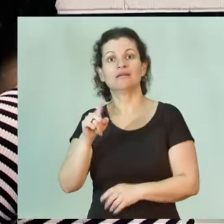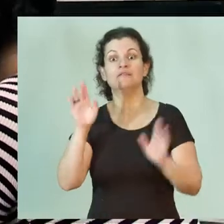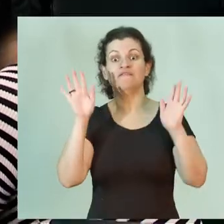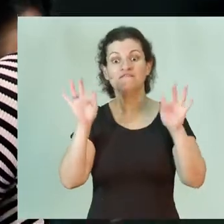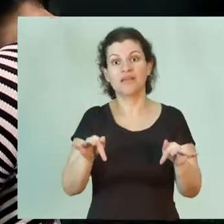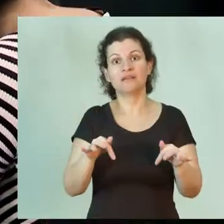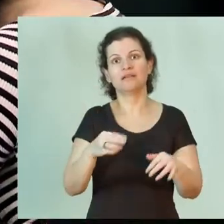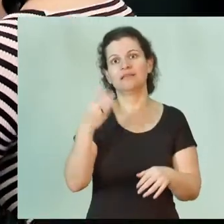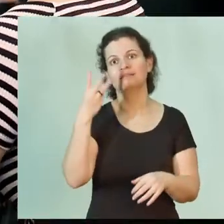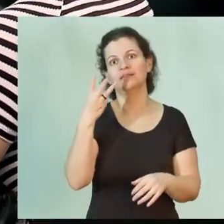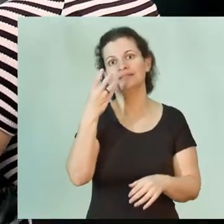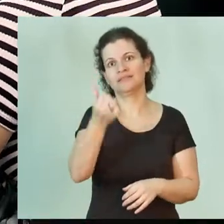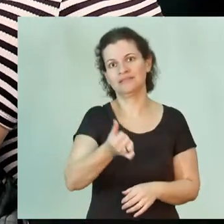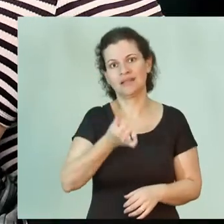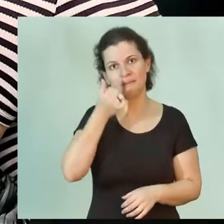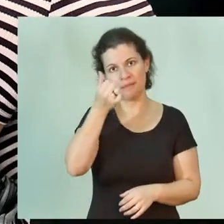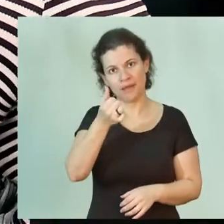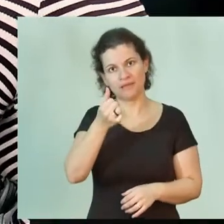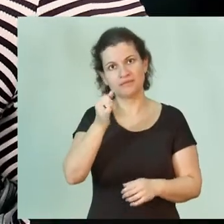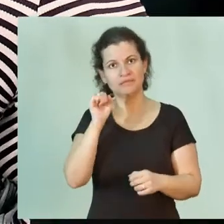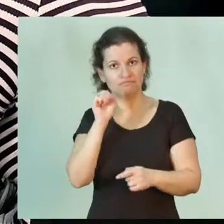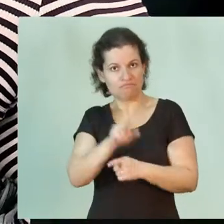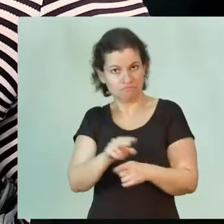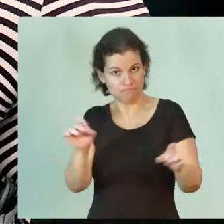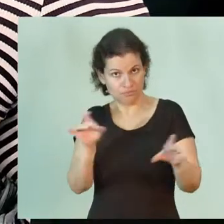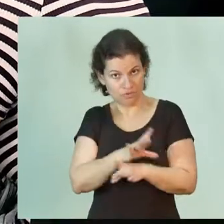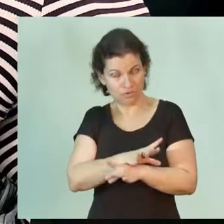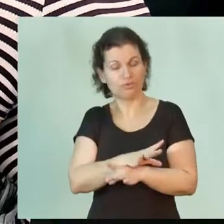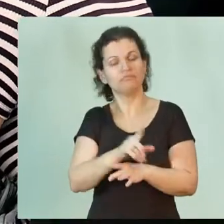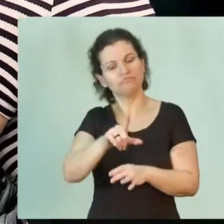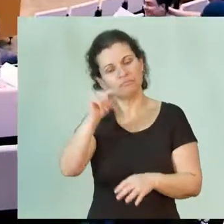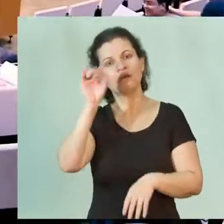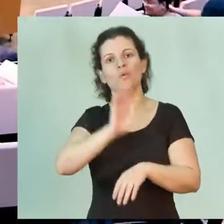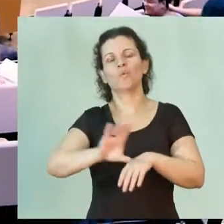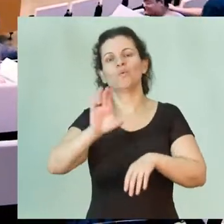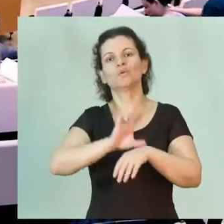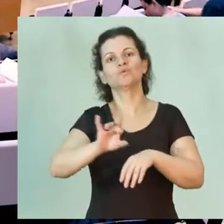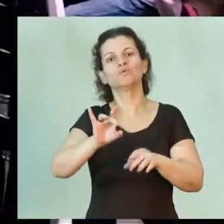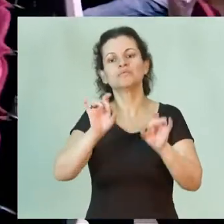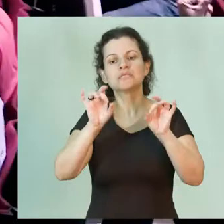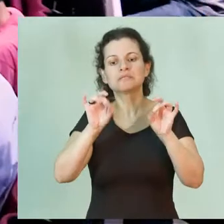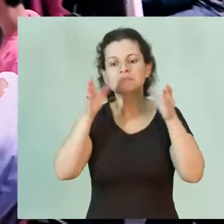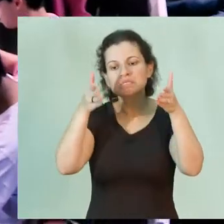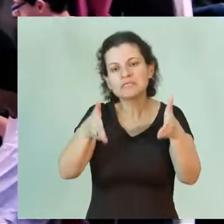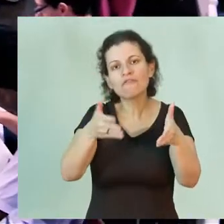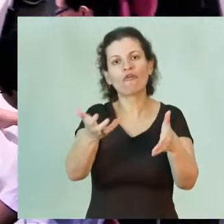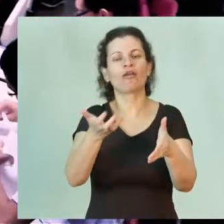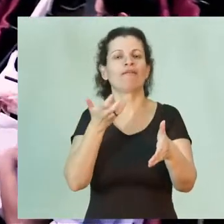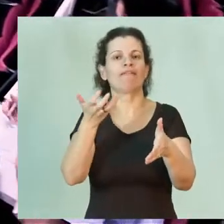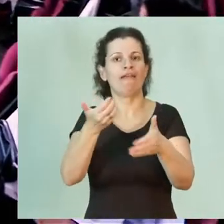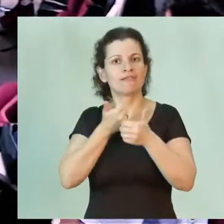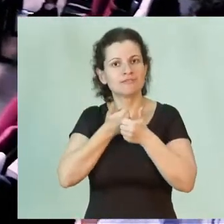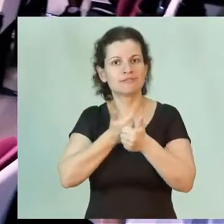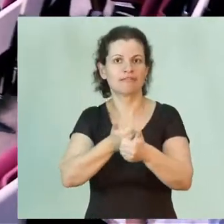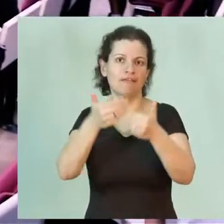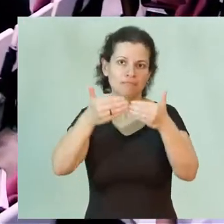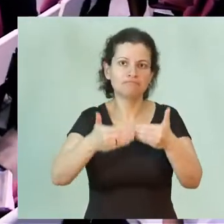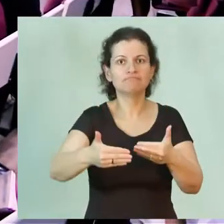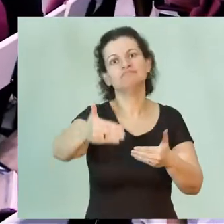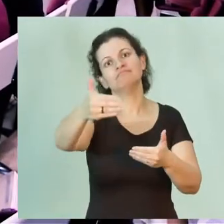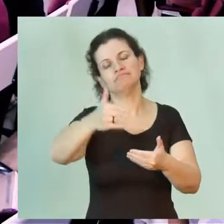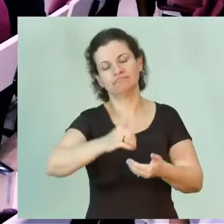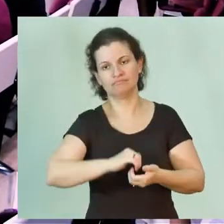fim do terceiro semestre após o ingresso, ele opta pelo curso específico que ele deseja seguir a partir de então.